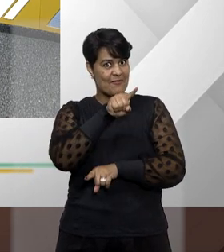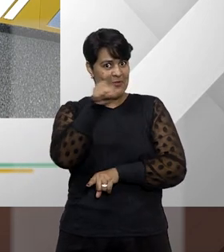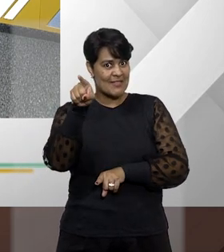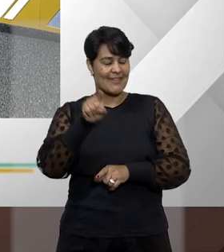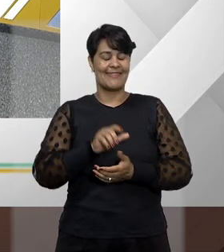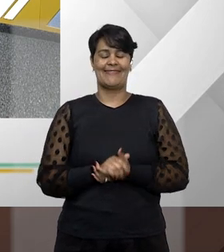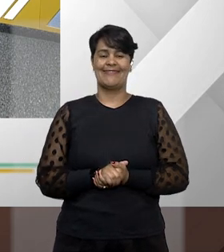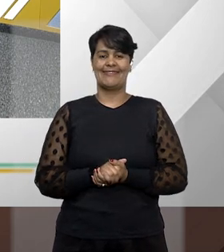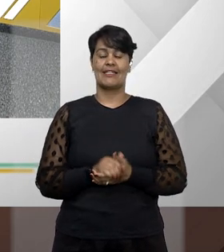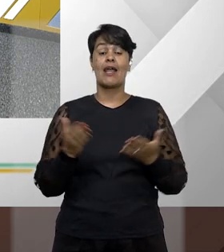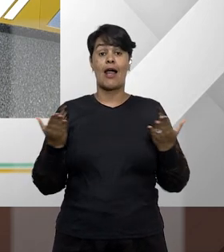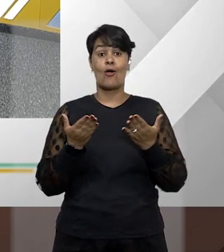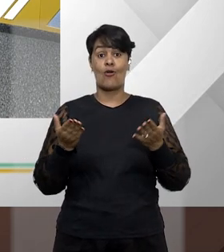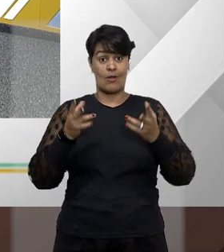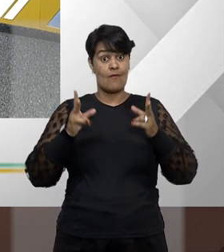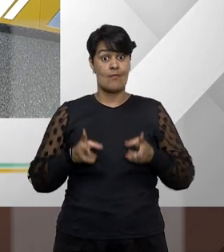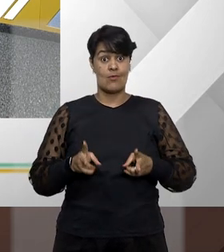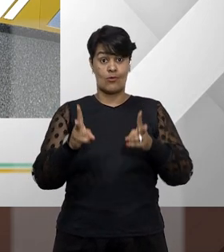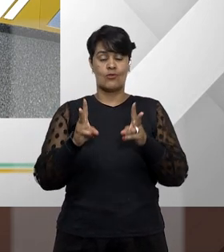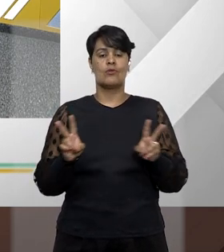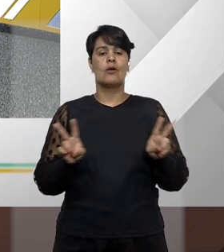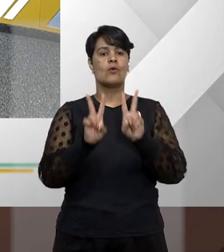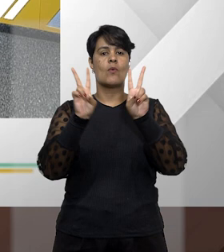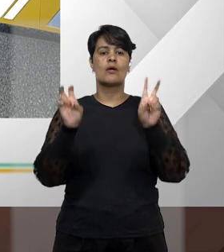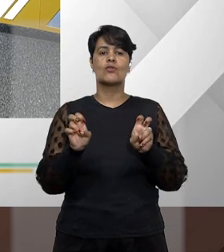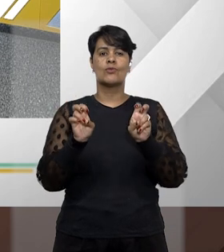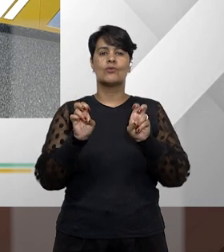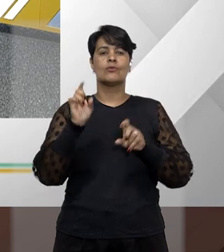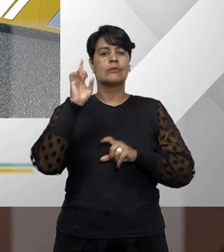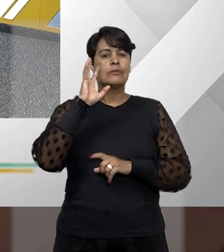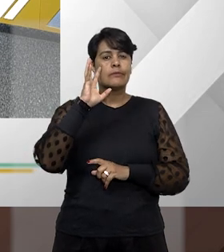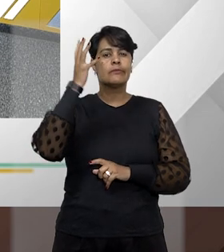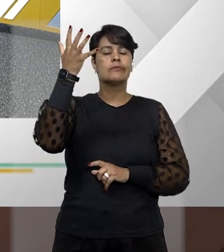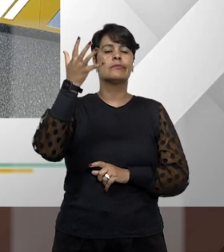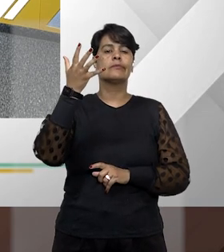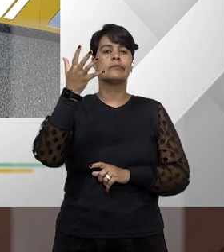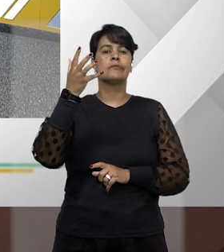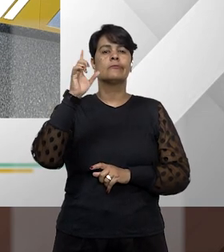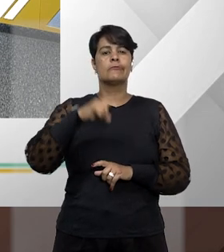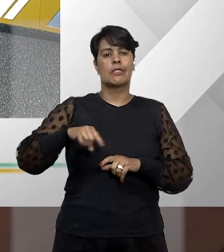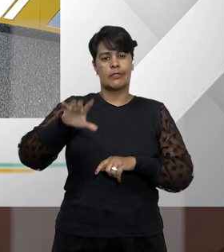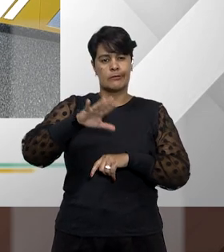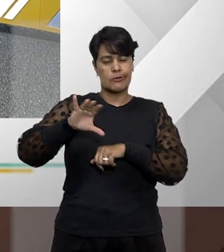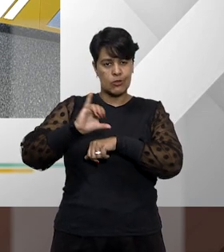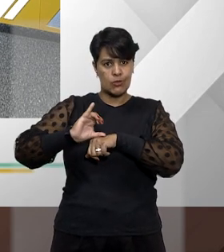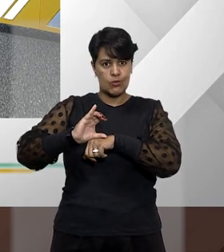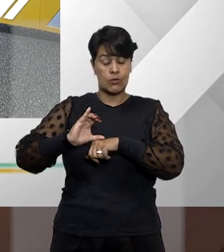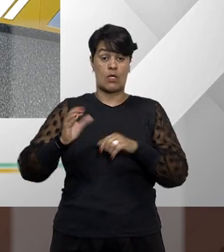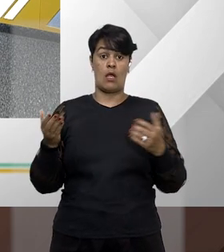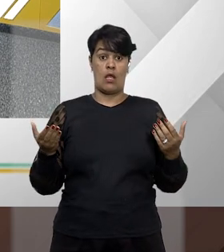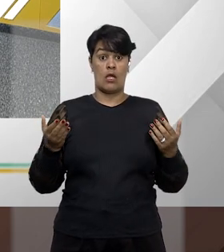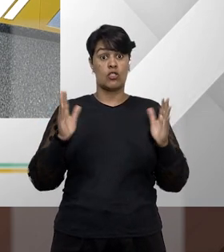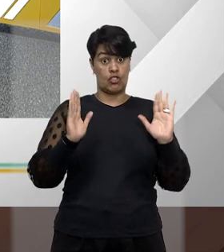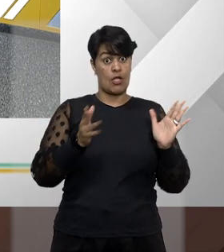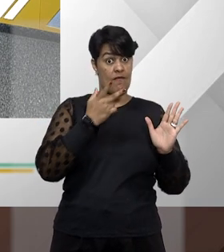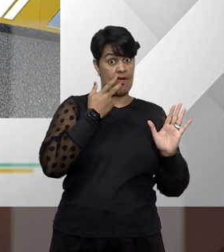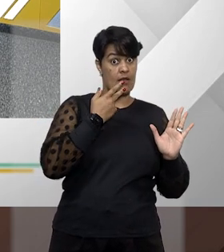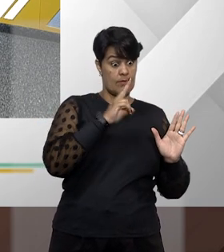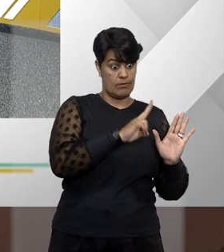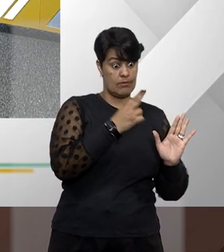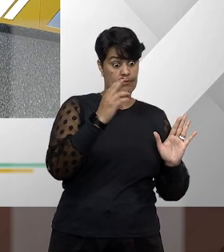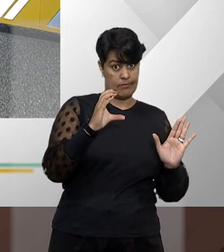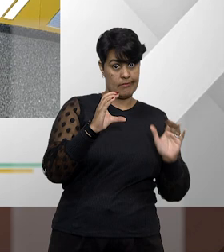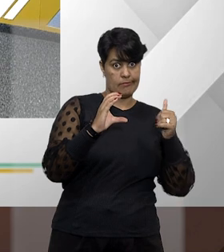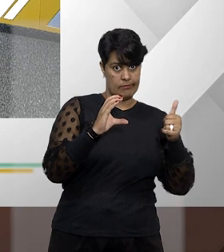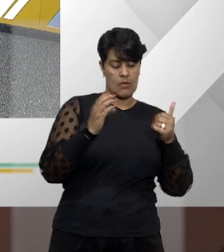nós continuamos com a série sobre remédios constitucionais. No primeiro programa abordamos o habeas corpus. Hoje vamos entender